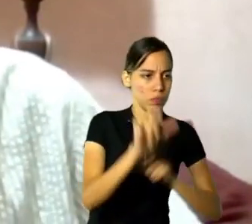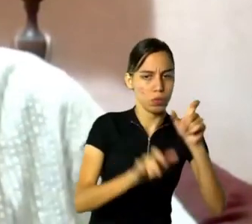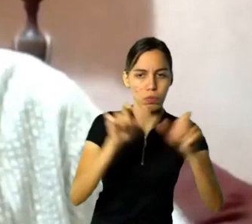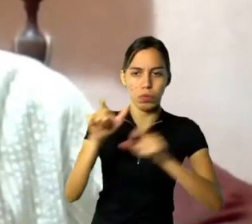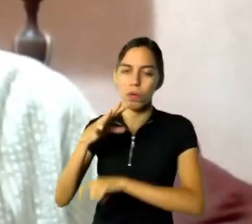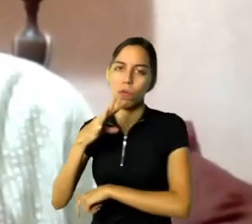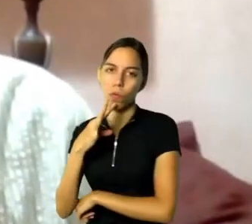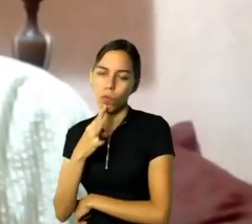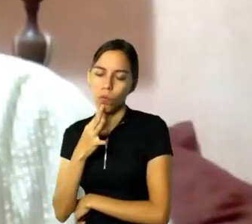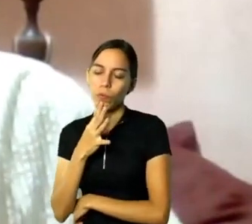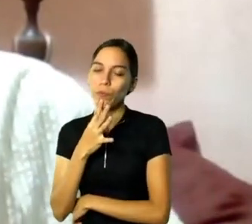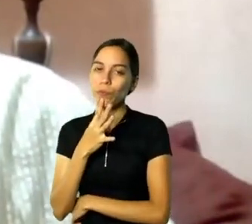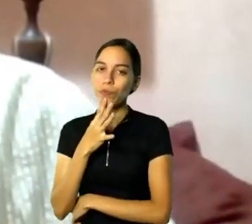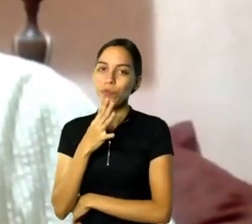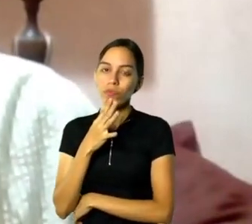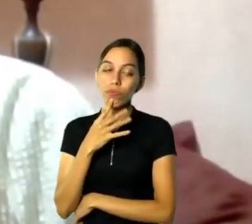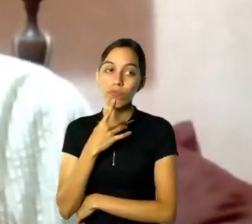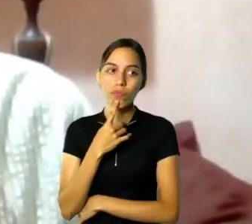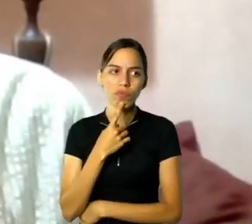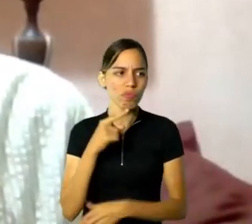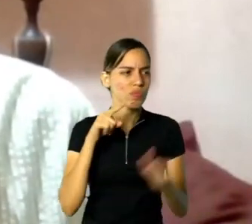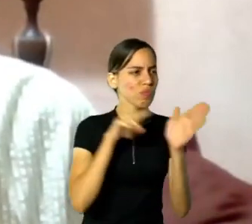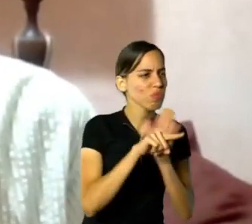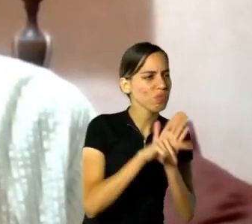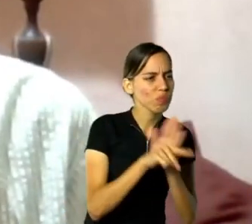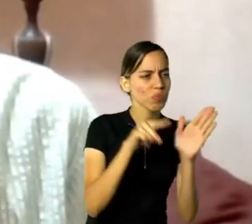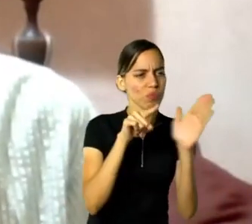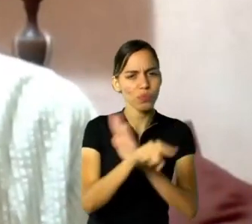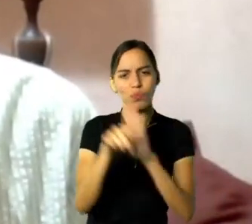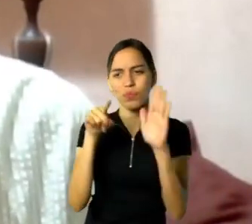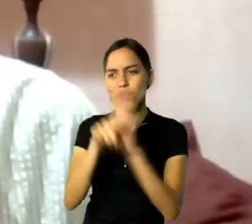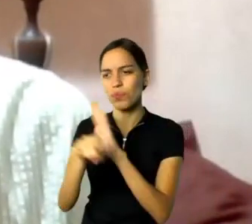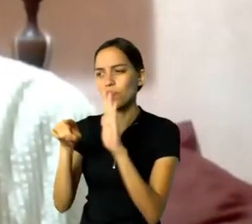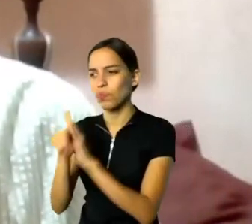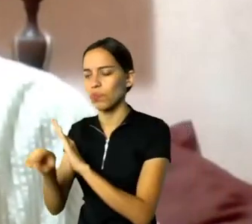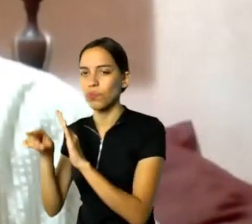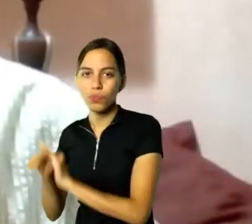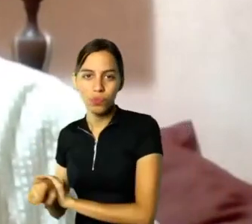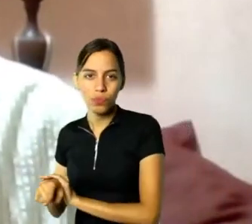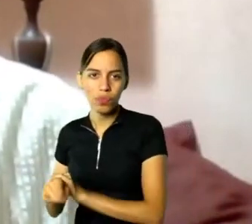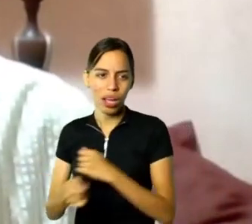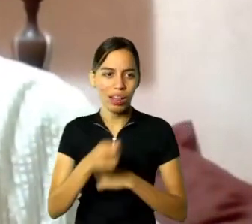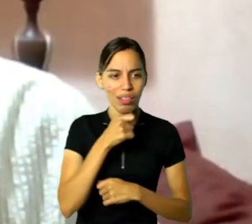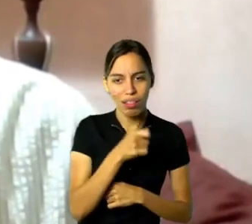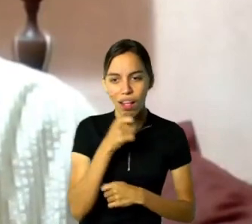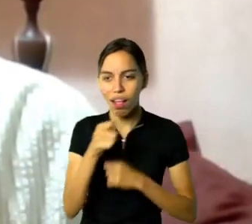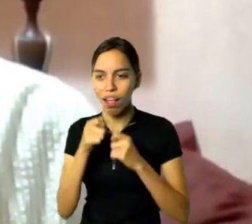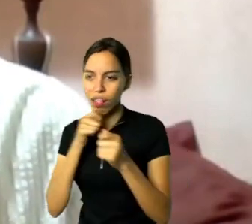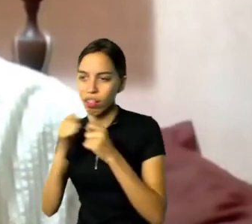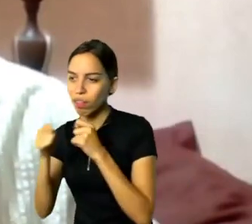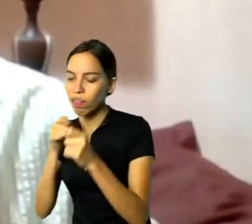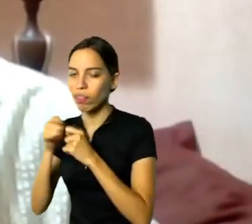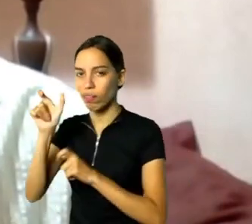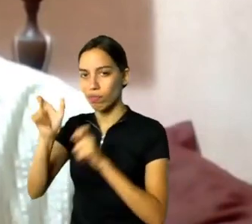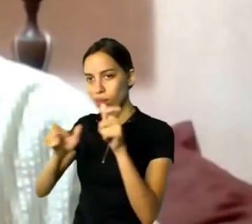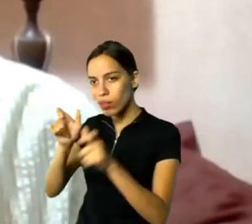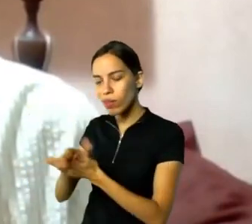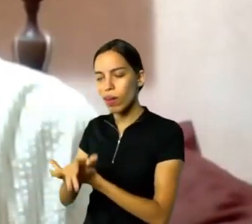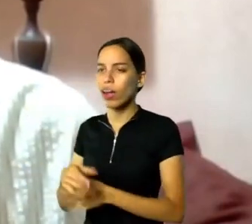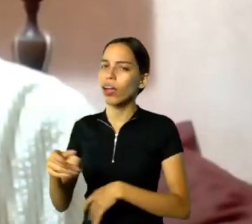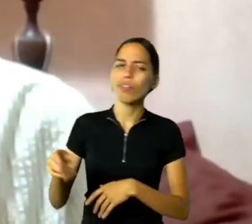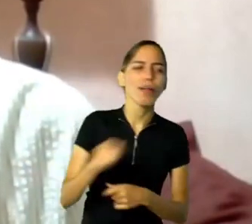e entrevistamos dezenas de pessoas, Petrópolis, Rio de Janeiro, São Paulo, a gente viajava para todo lugar, para entrevistar a gente, para fazer o livro,